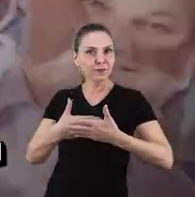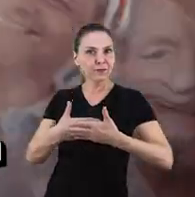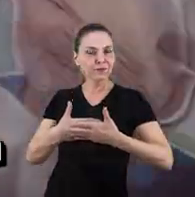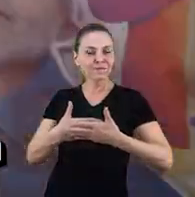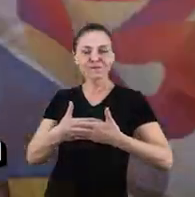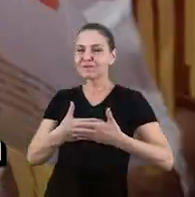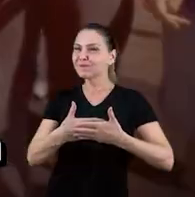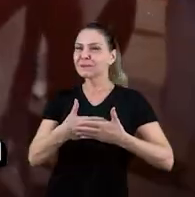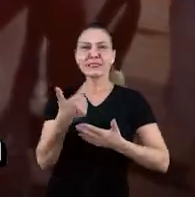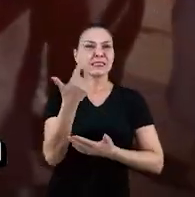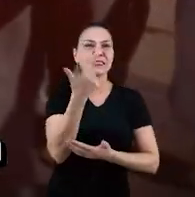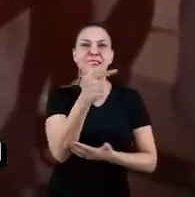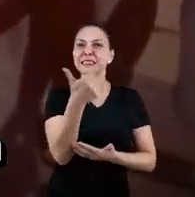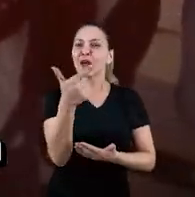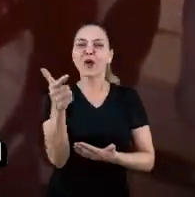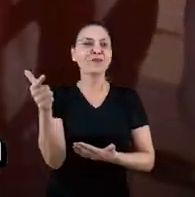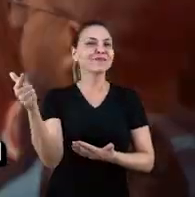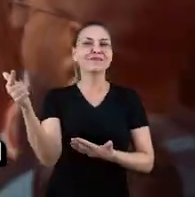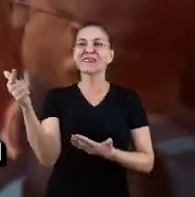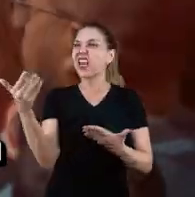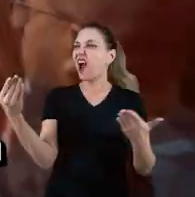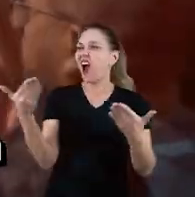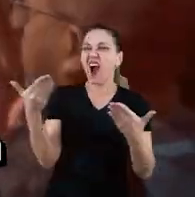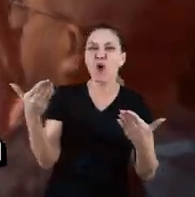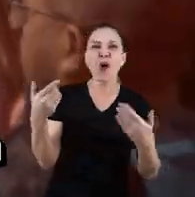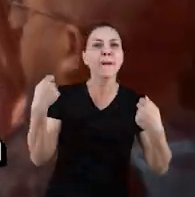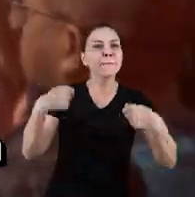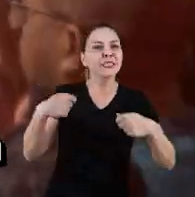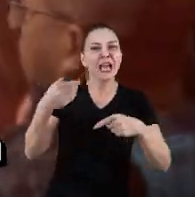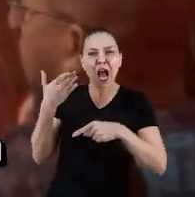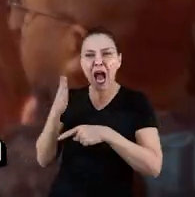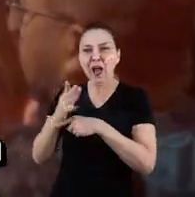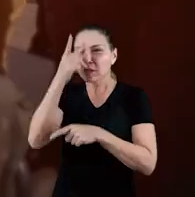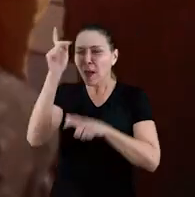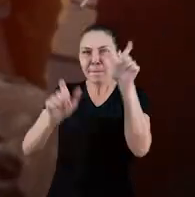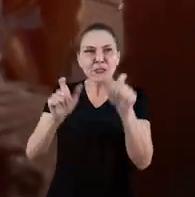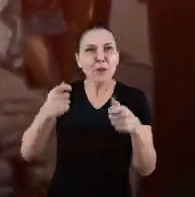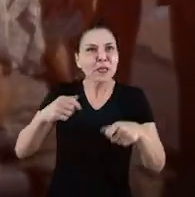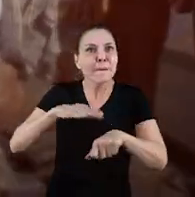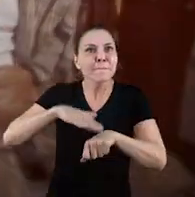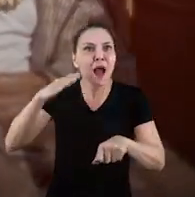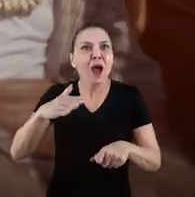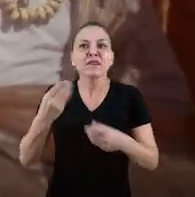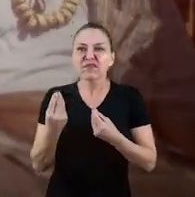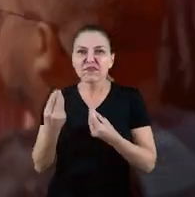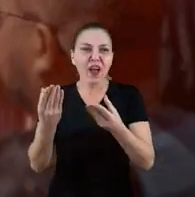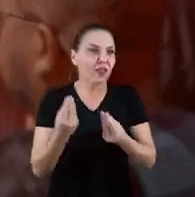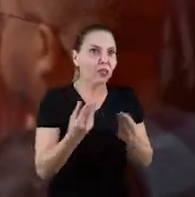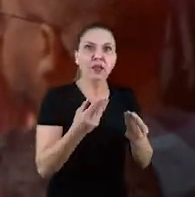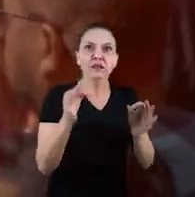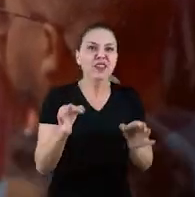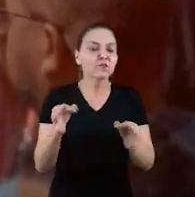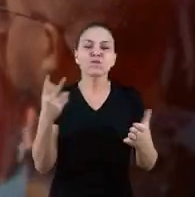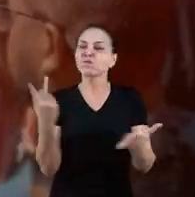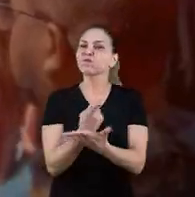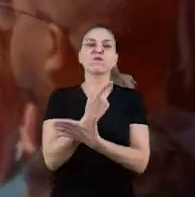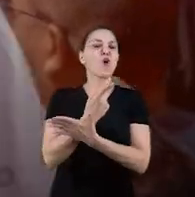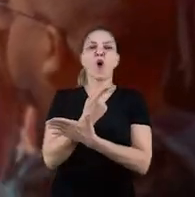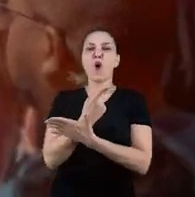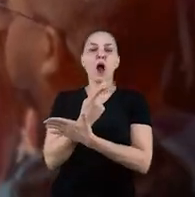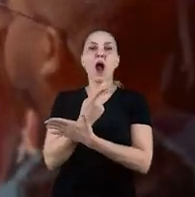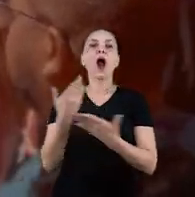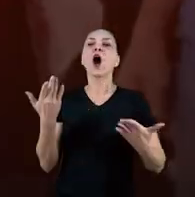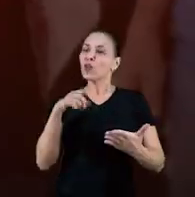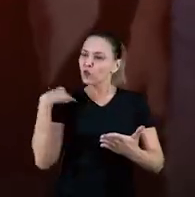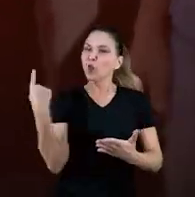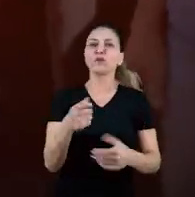Ribeirão não tem dado a quem mais precisa aquilo que pode dar. Nós vamos